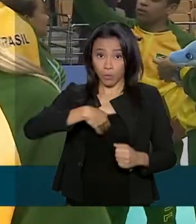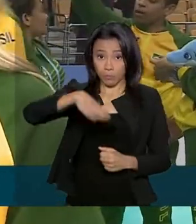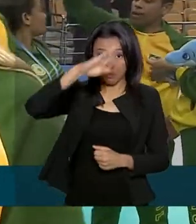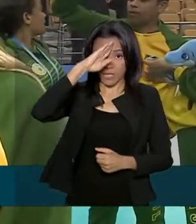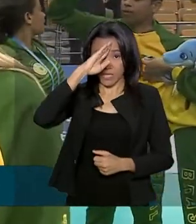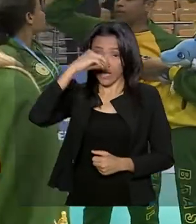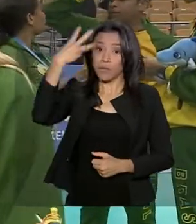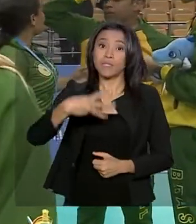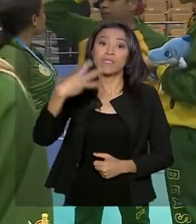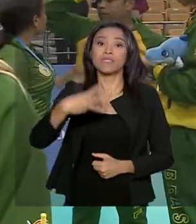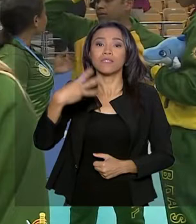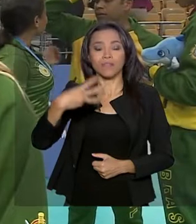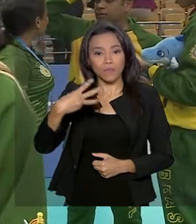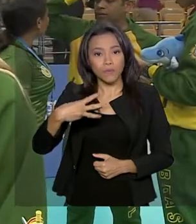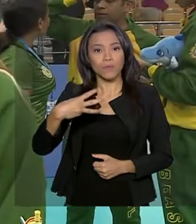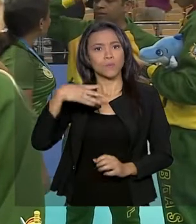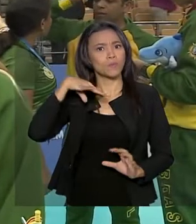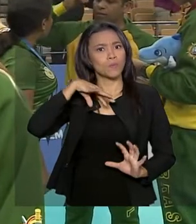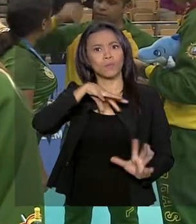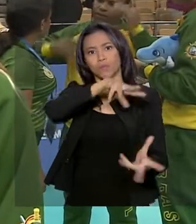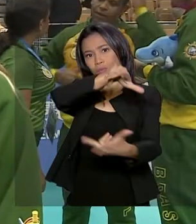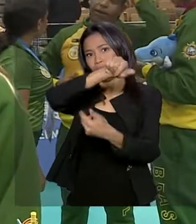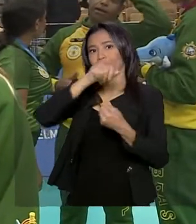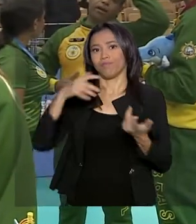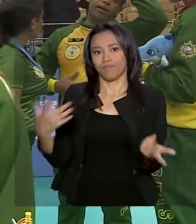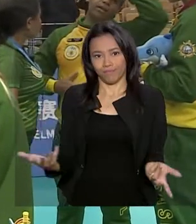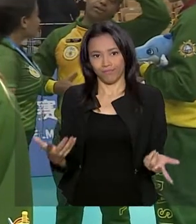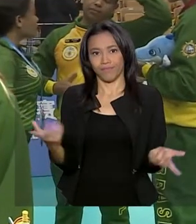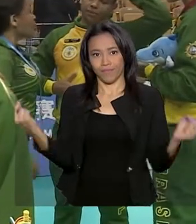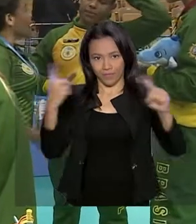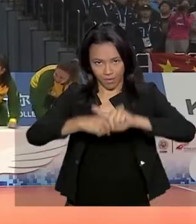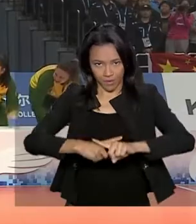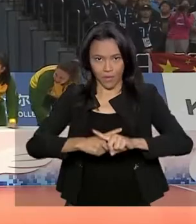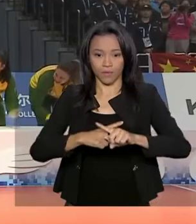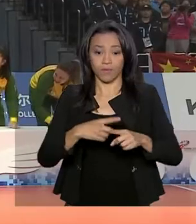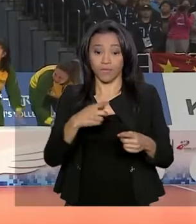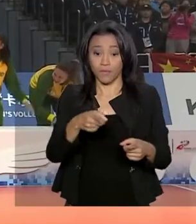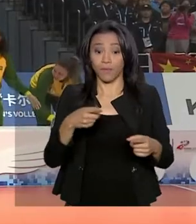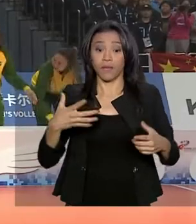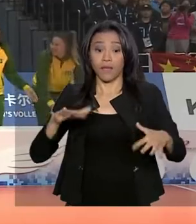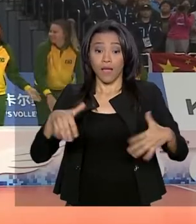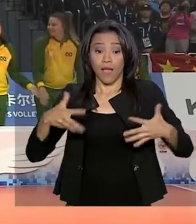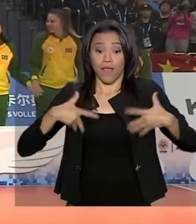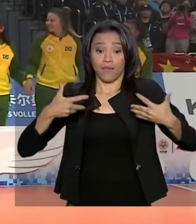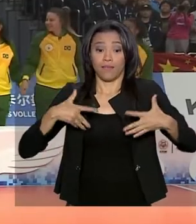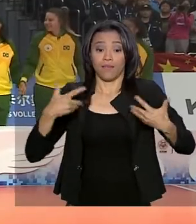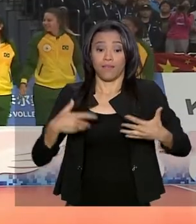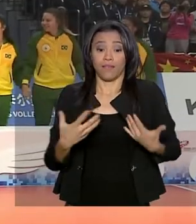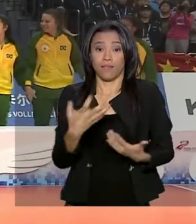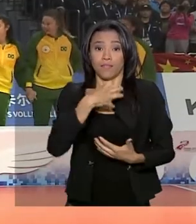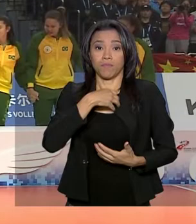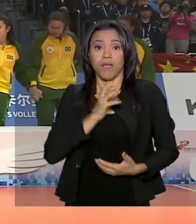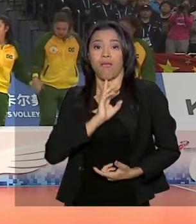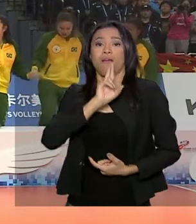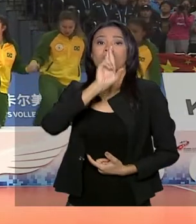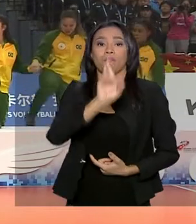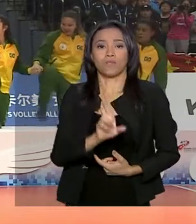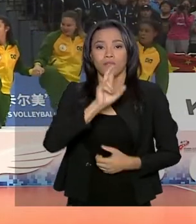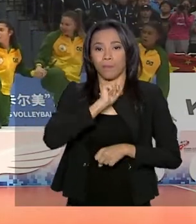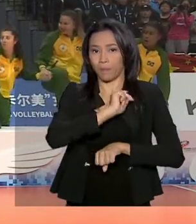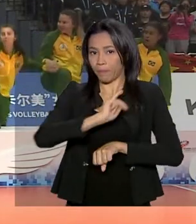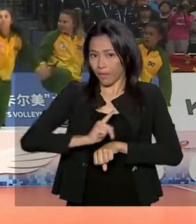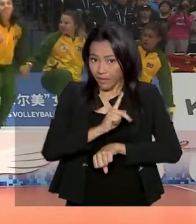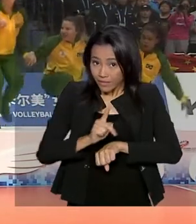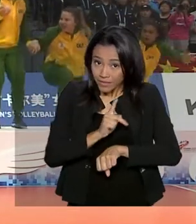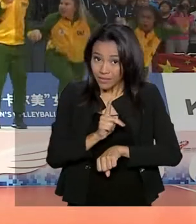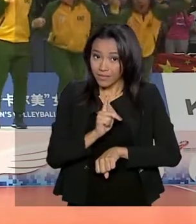maior campeonato do mundo. Então, a alegria que a gente tem de representar o país, ser